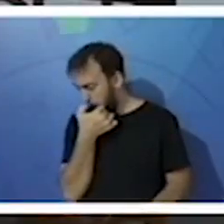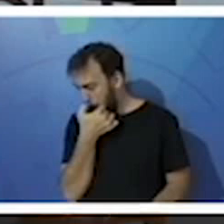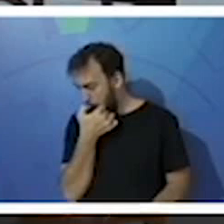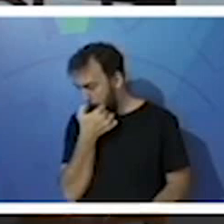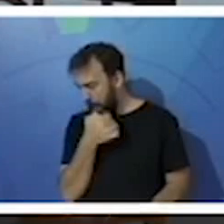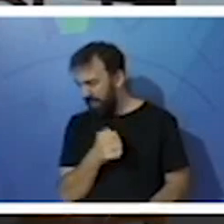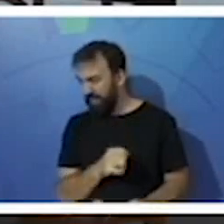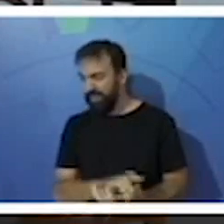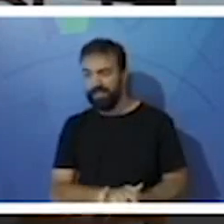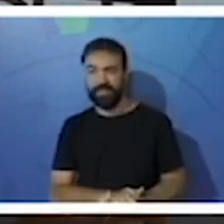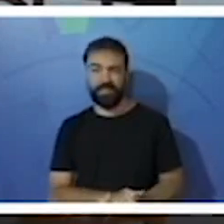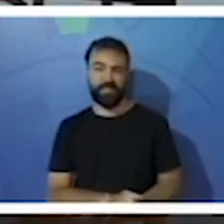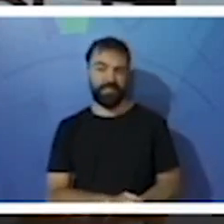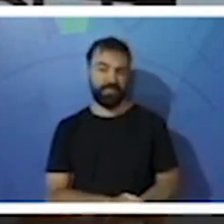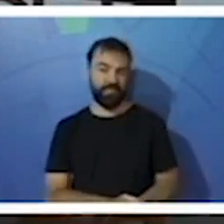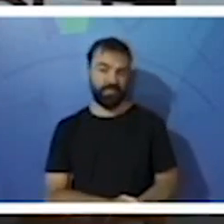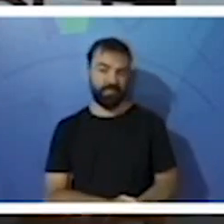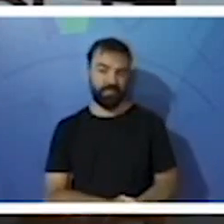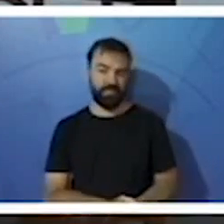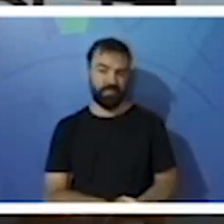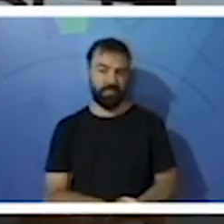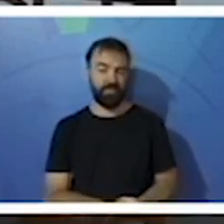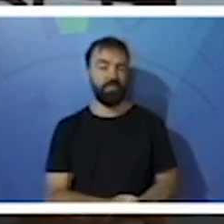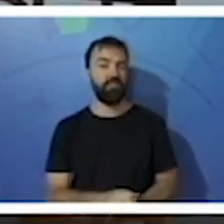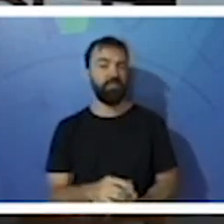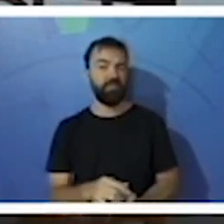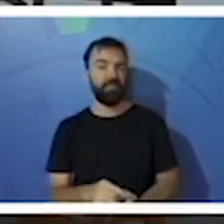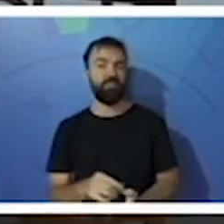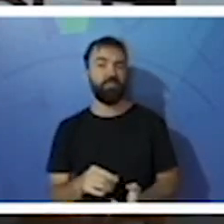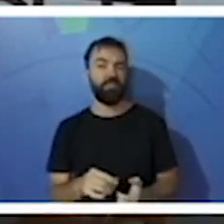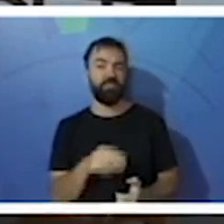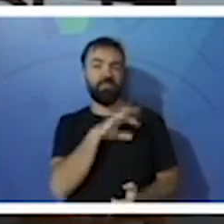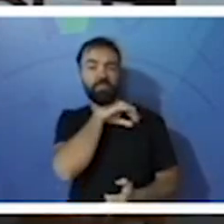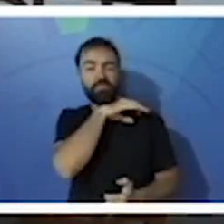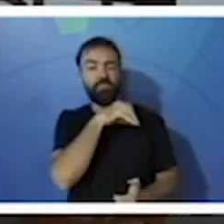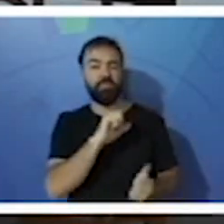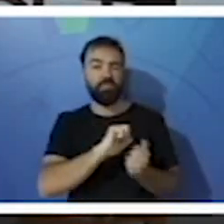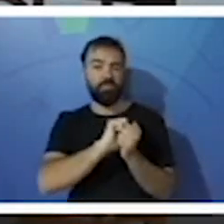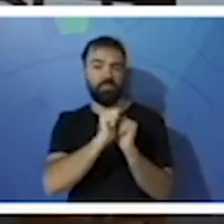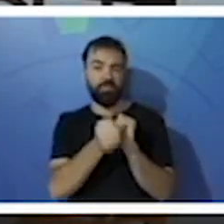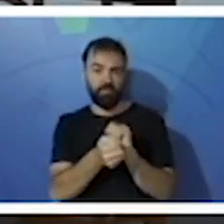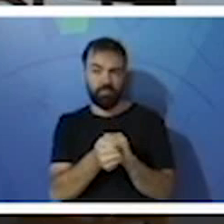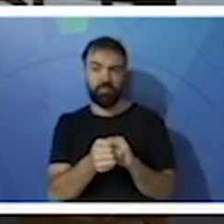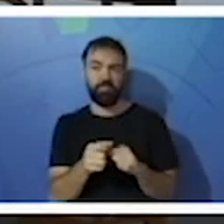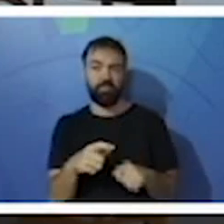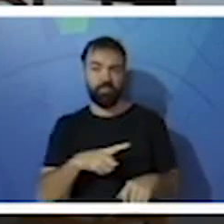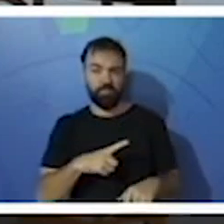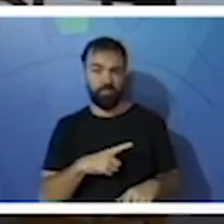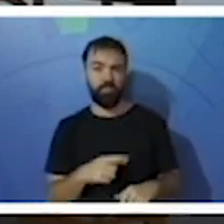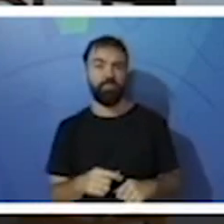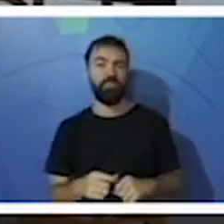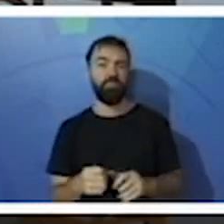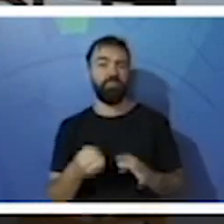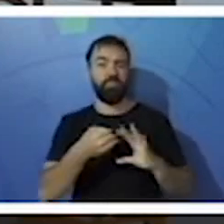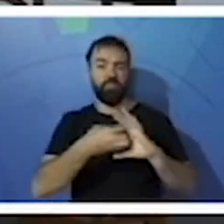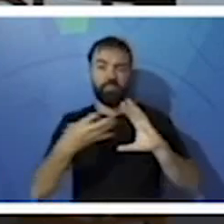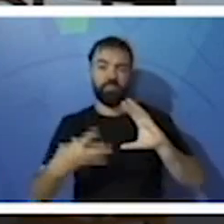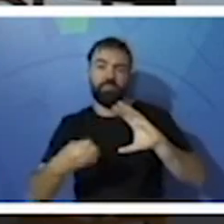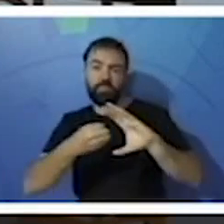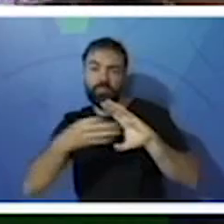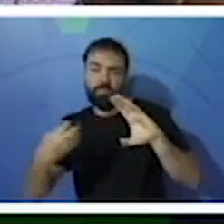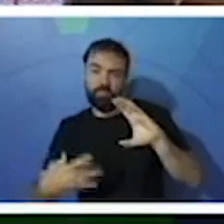ciências, nas aulas. Um animal adaptado, ele apresenta diversas características